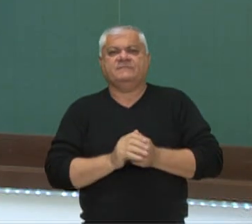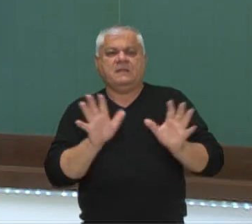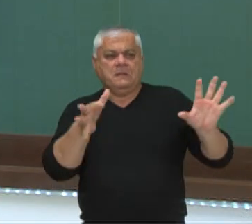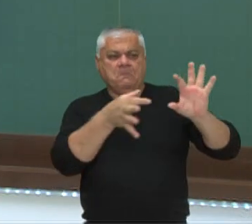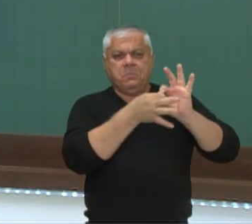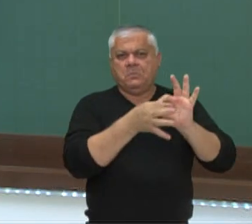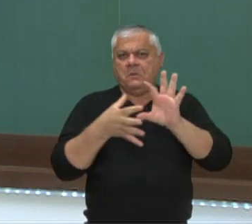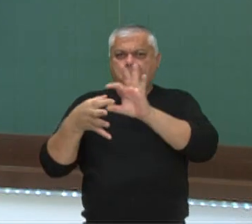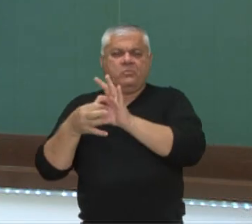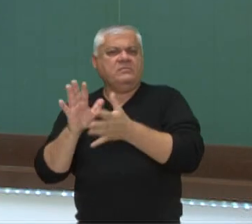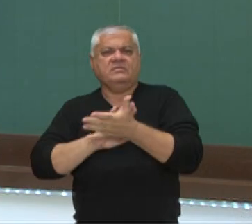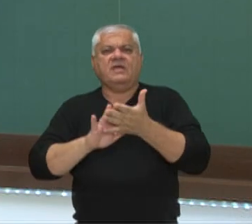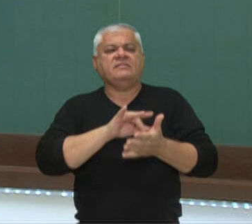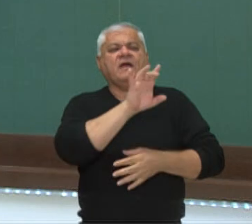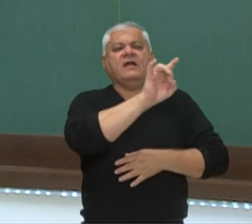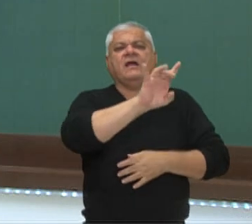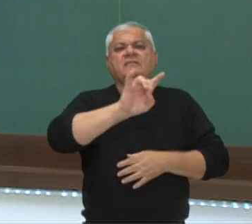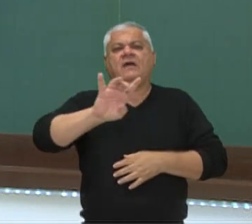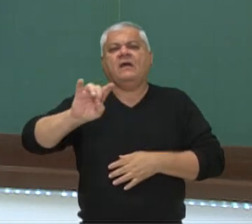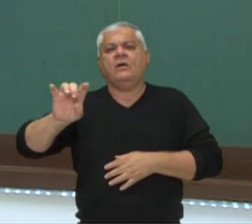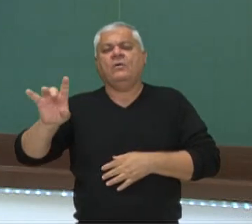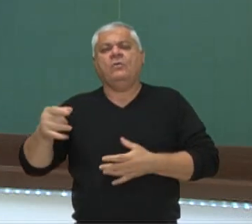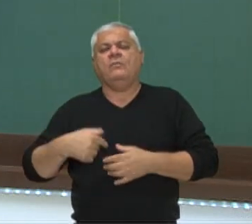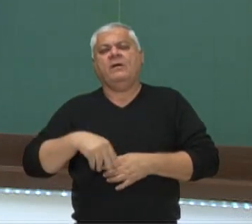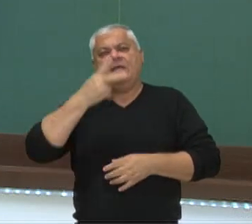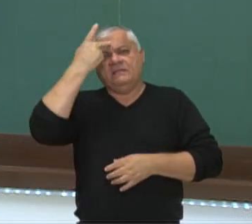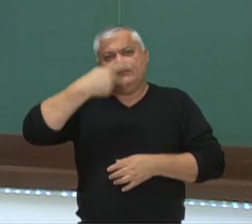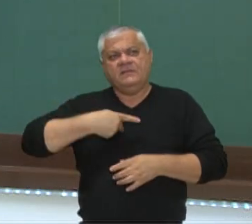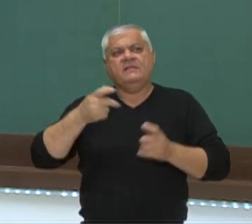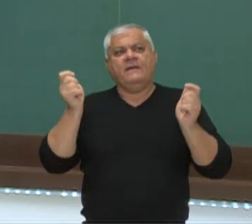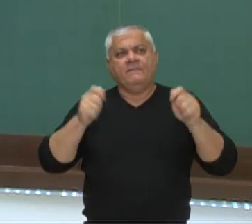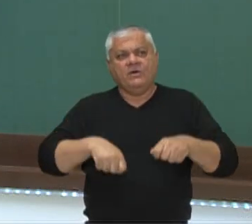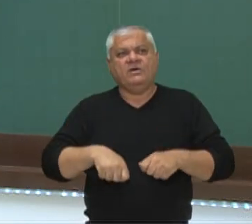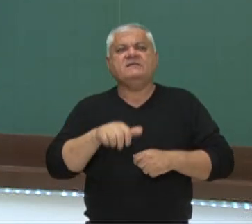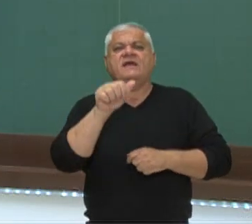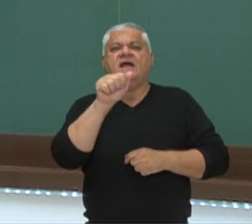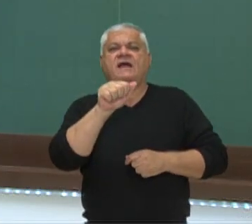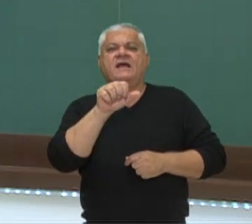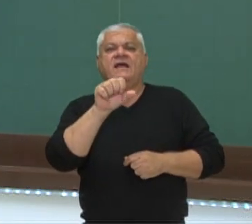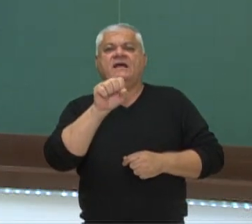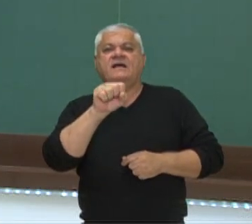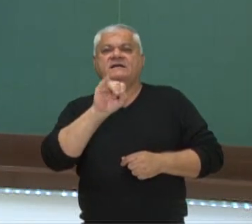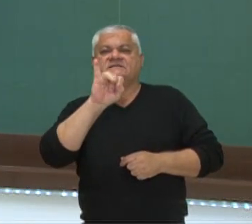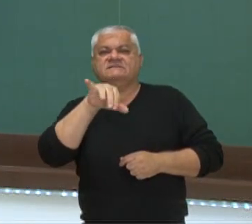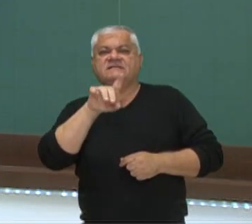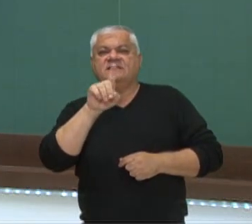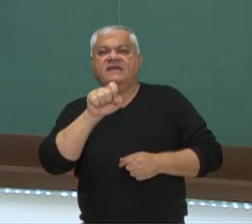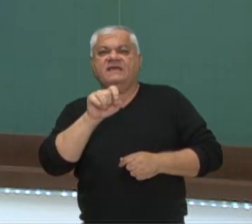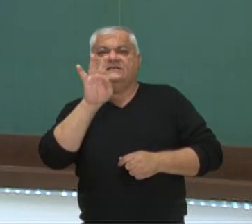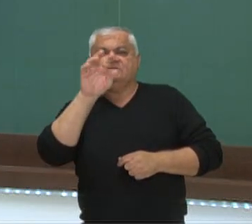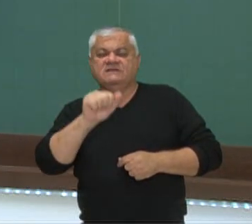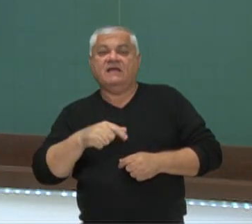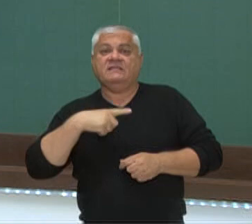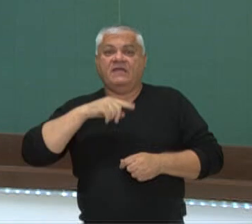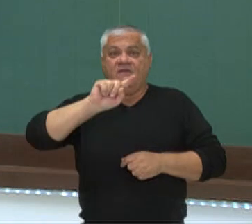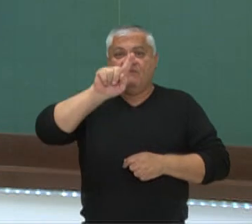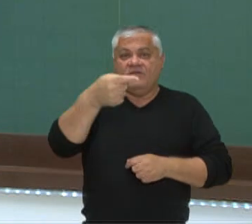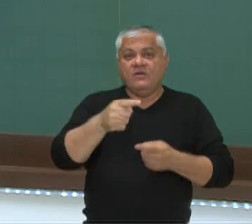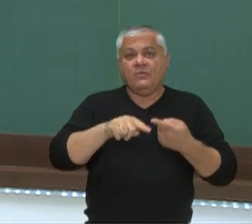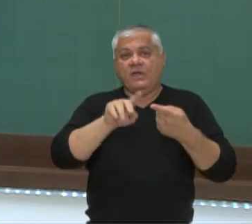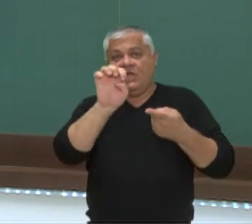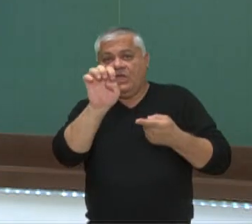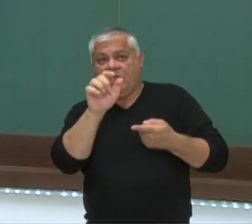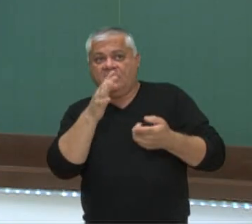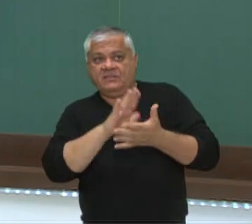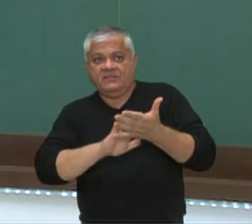oração. Elas podem ser divididas em assindética ou sintética, caso tenha ou não conjunção.